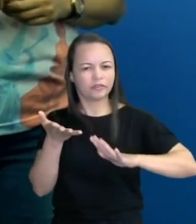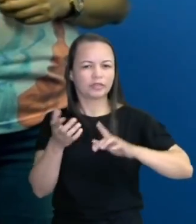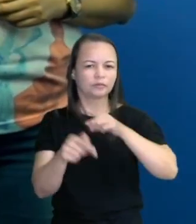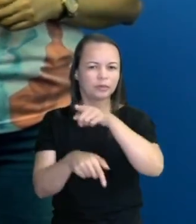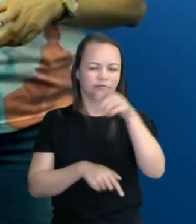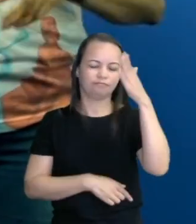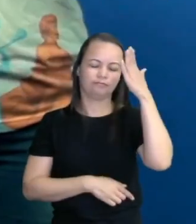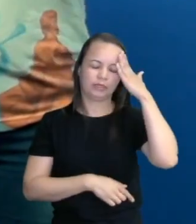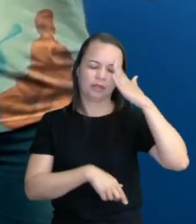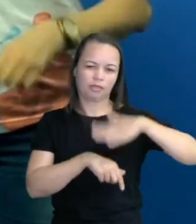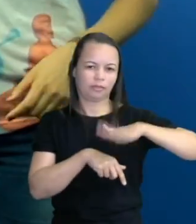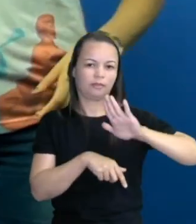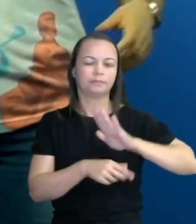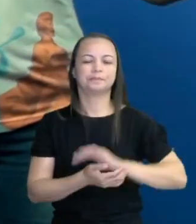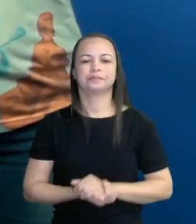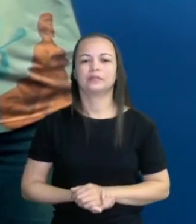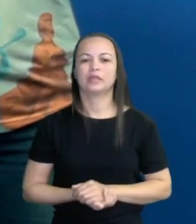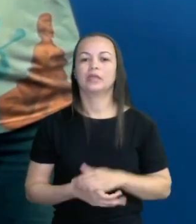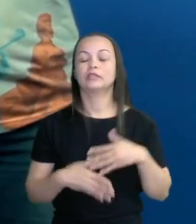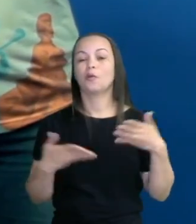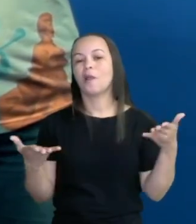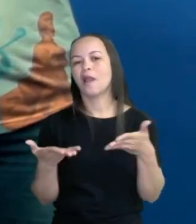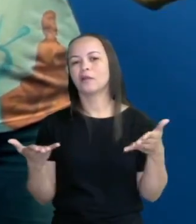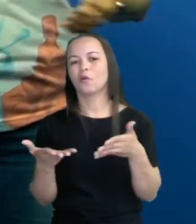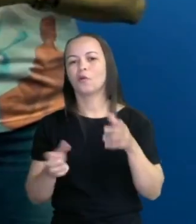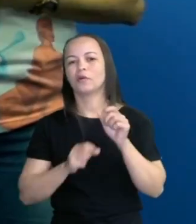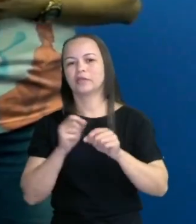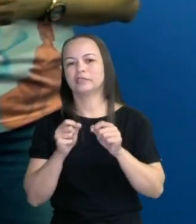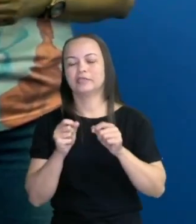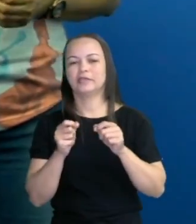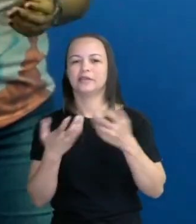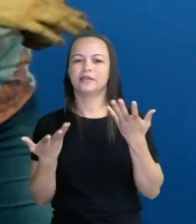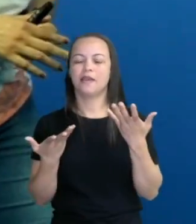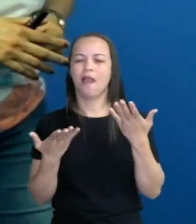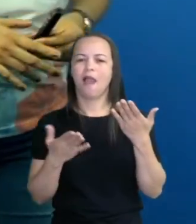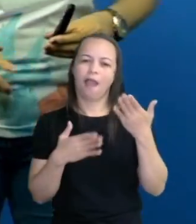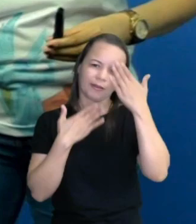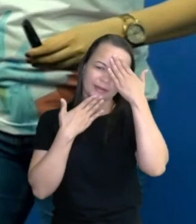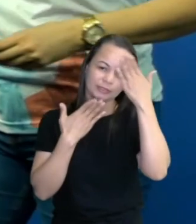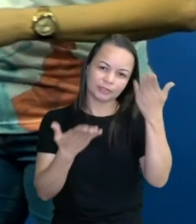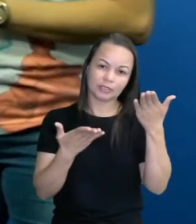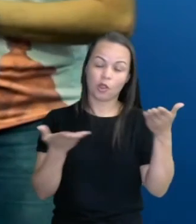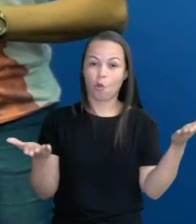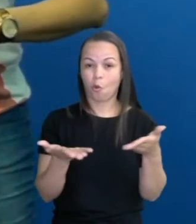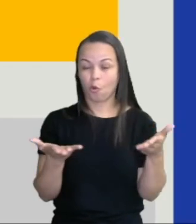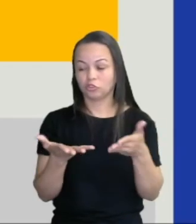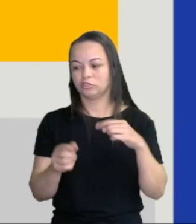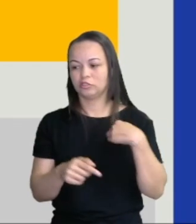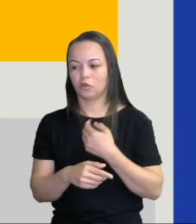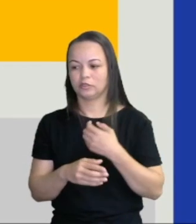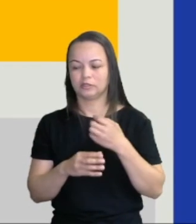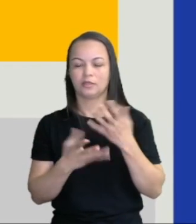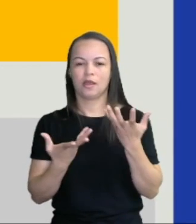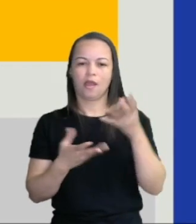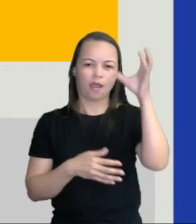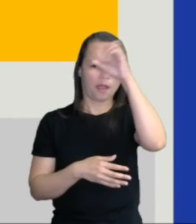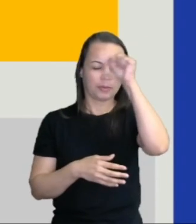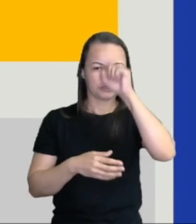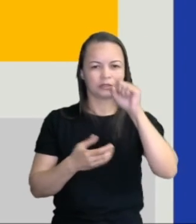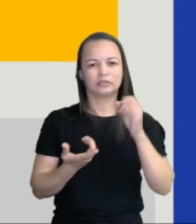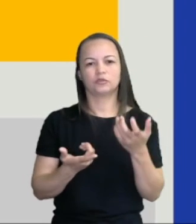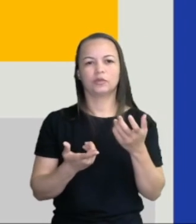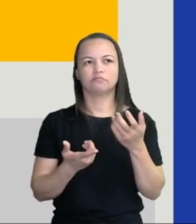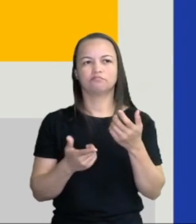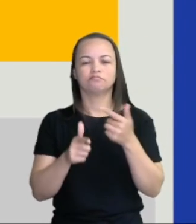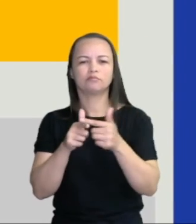você entenda um pouco mais. Então, eu só tenho que agradecer. Porque hoje nós aprendemos a resolver situações, problemas